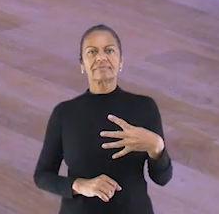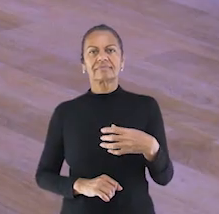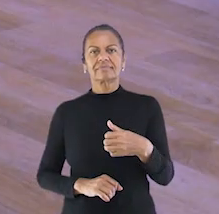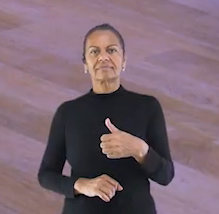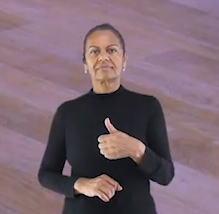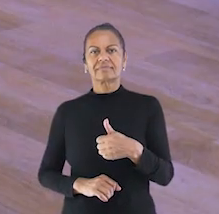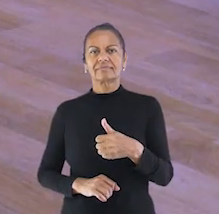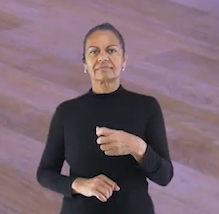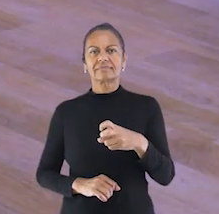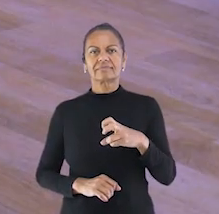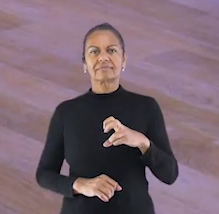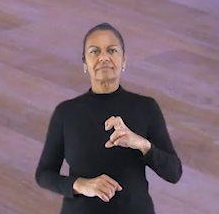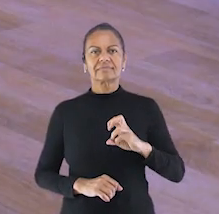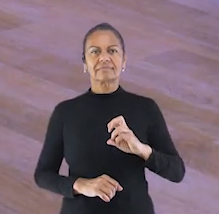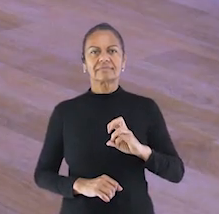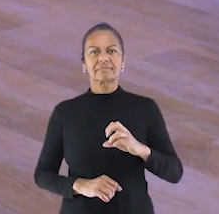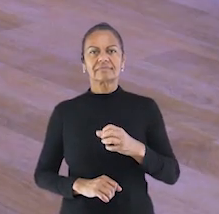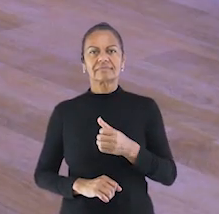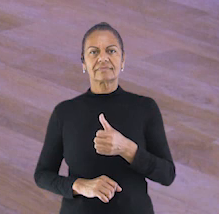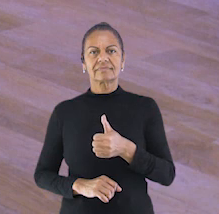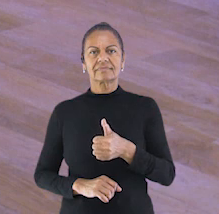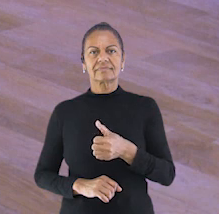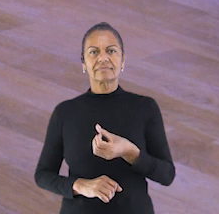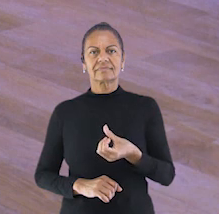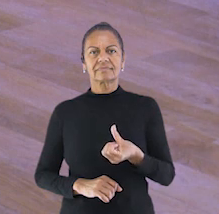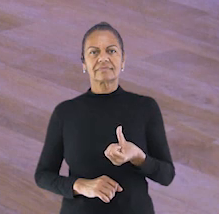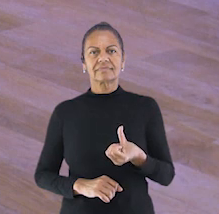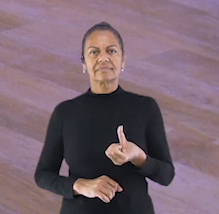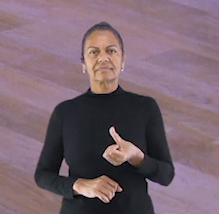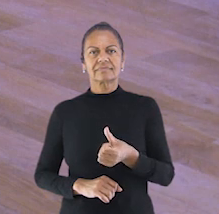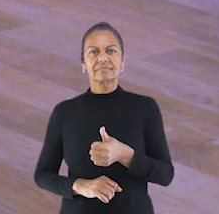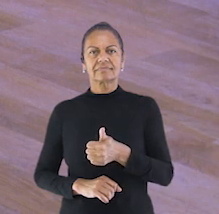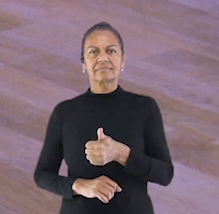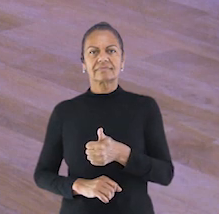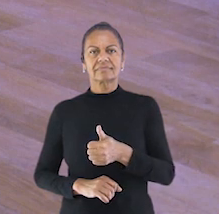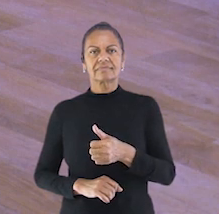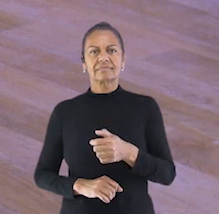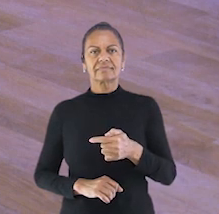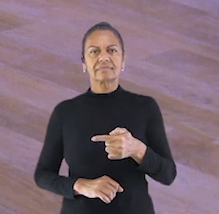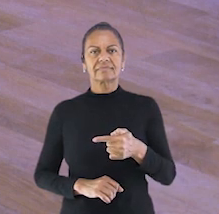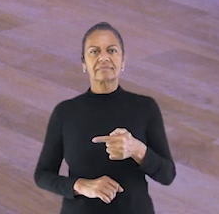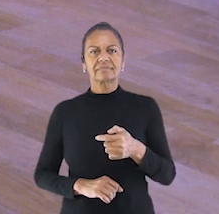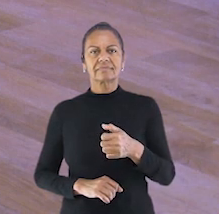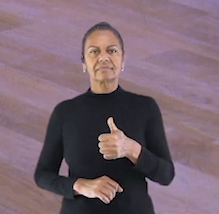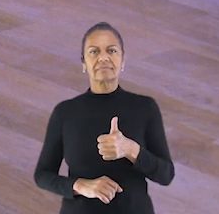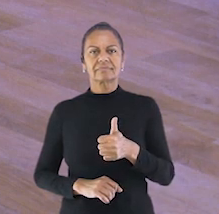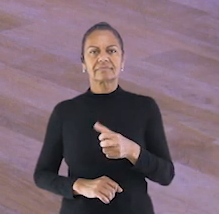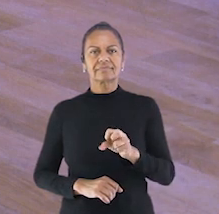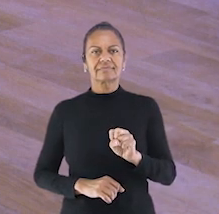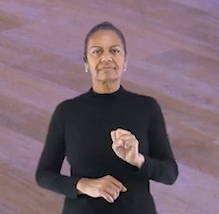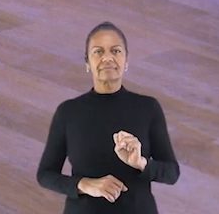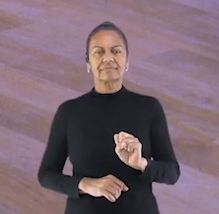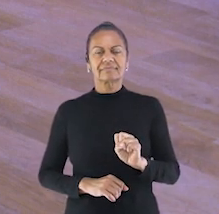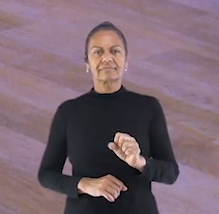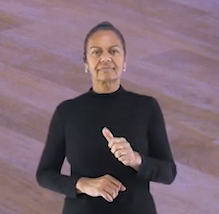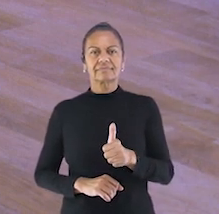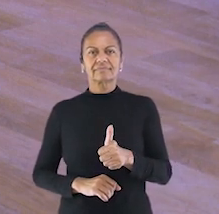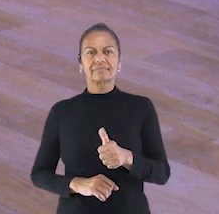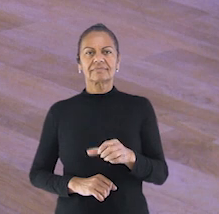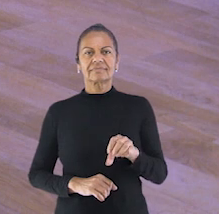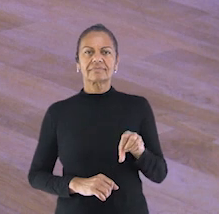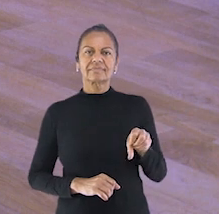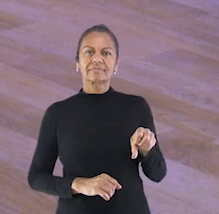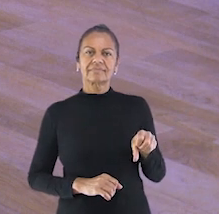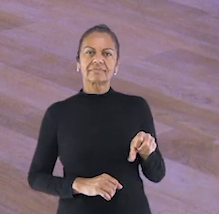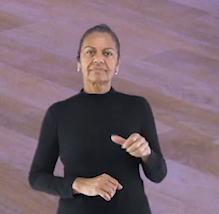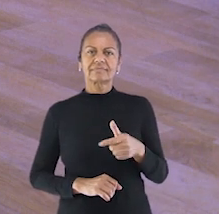Quatorze. Quinze. Dezesseis. Dezessete. Dezoito.